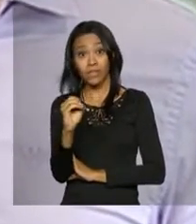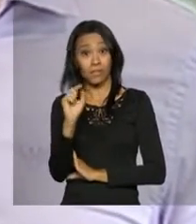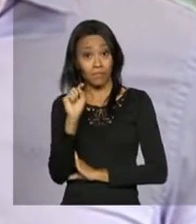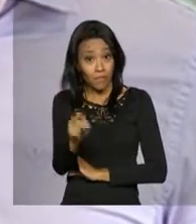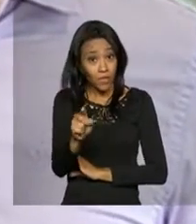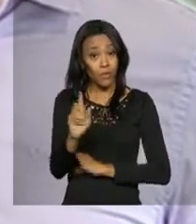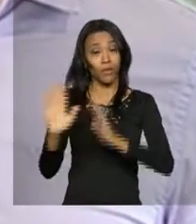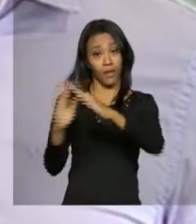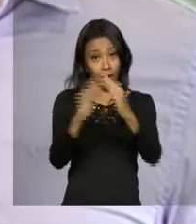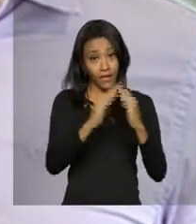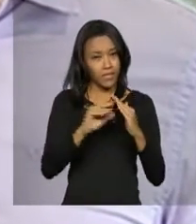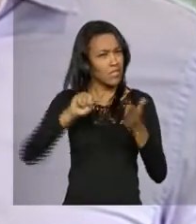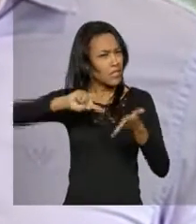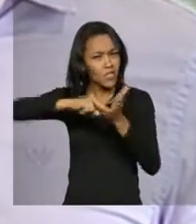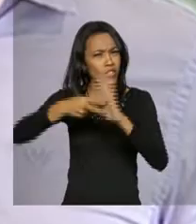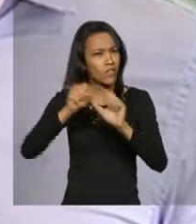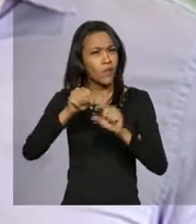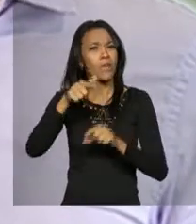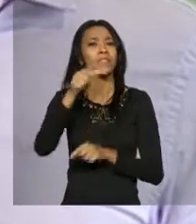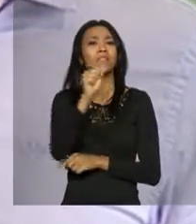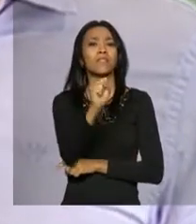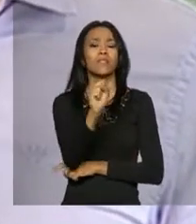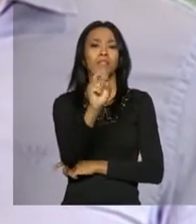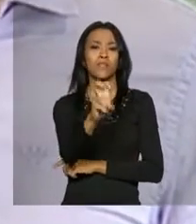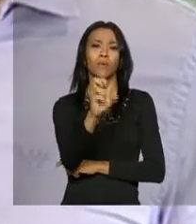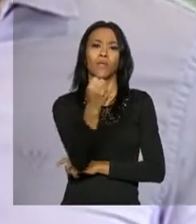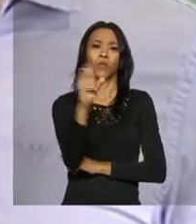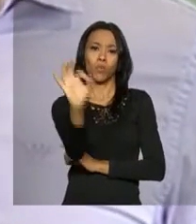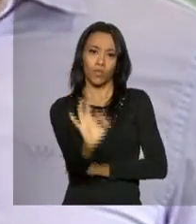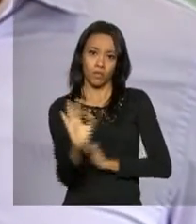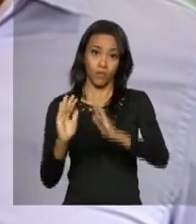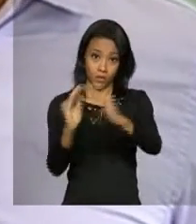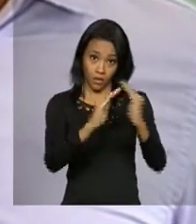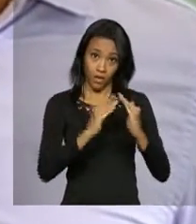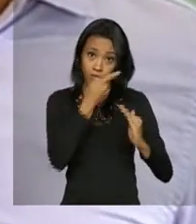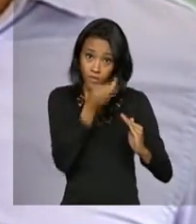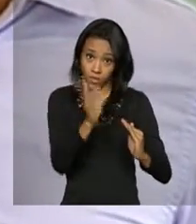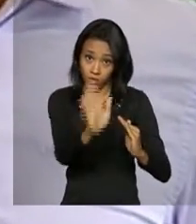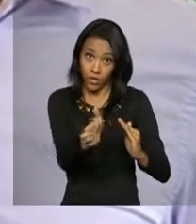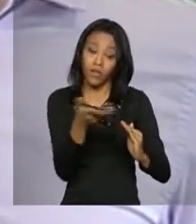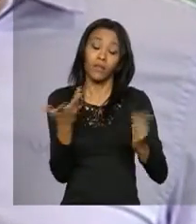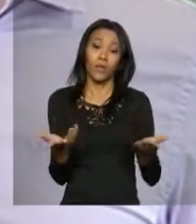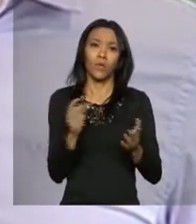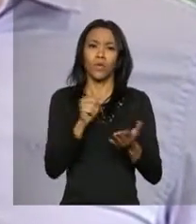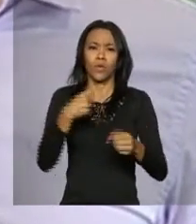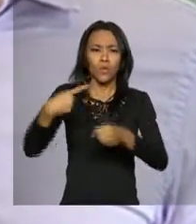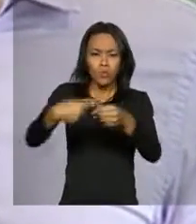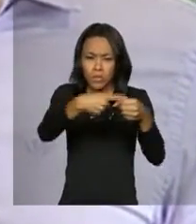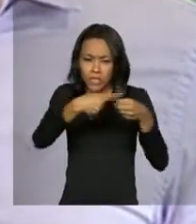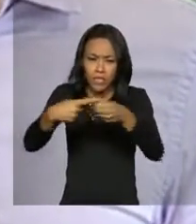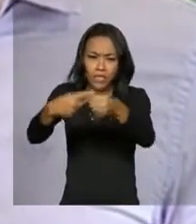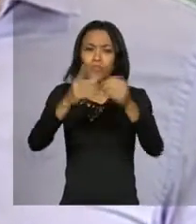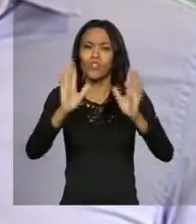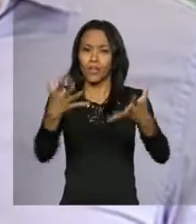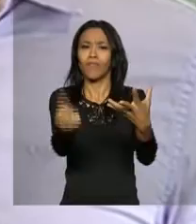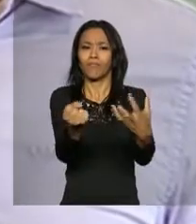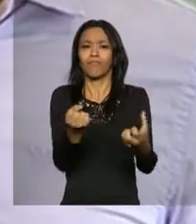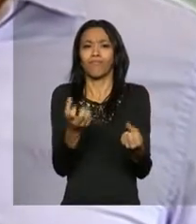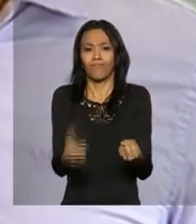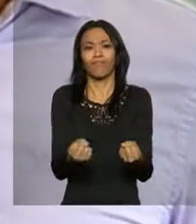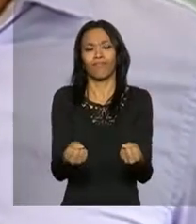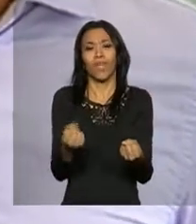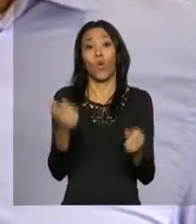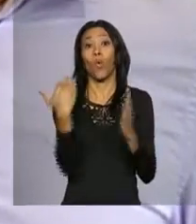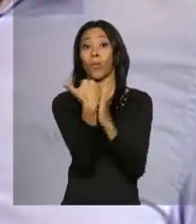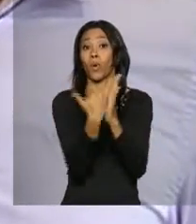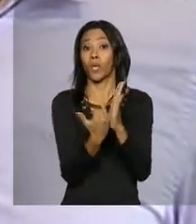Estado, o representa cerca de 58% dos imóveis. Todos os municípios cearenses já aderiram ao programa Saúde